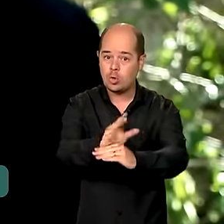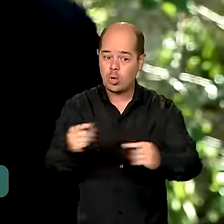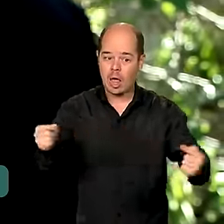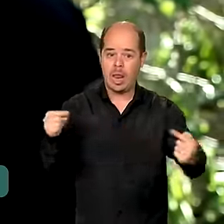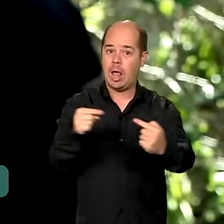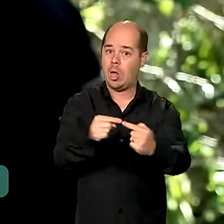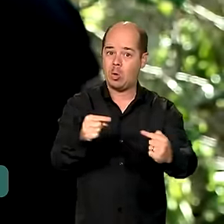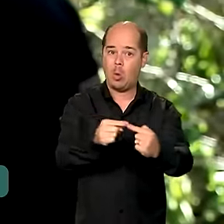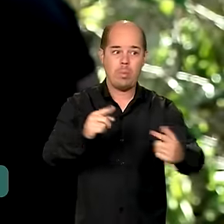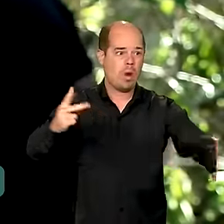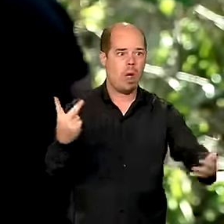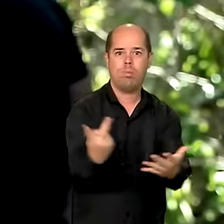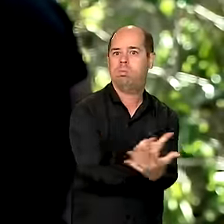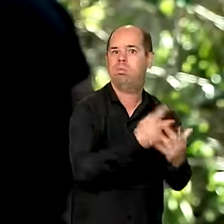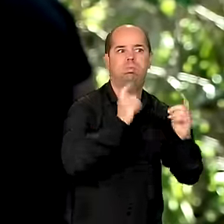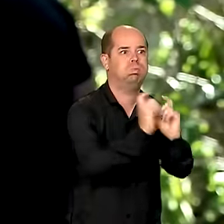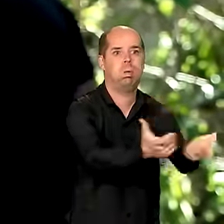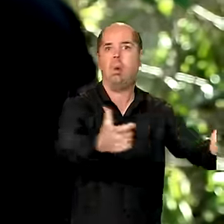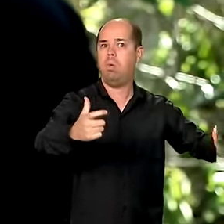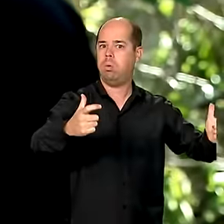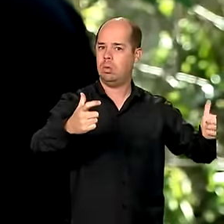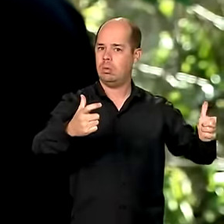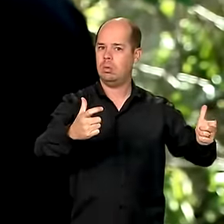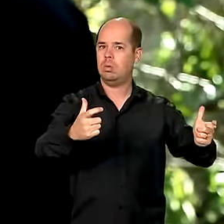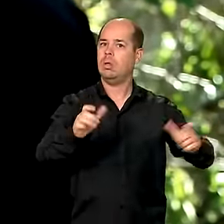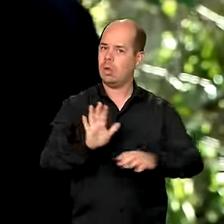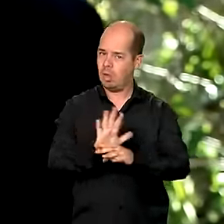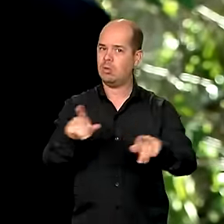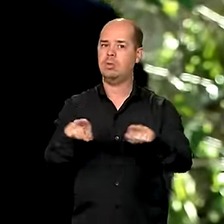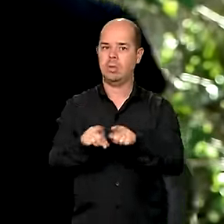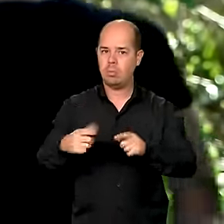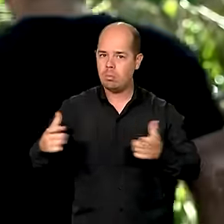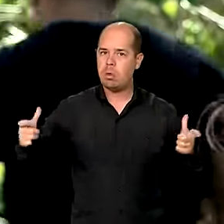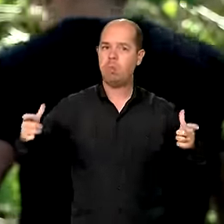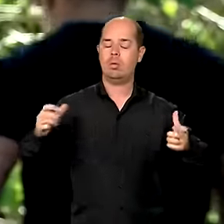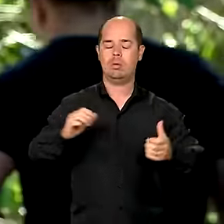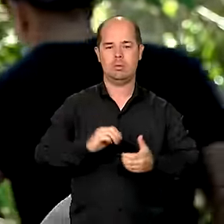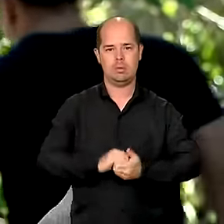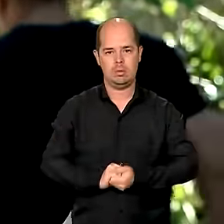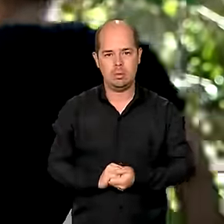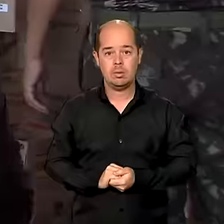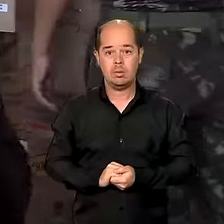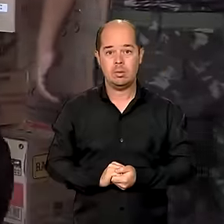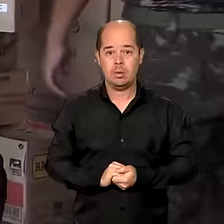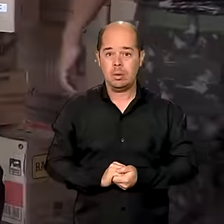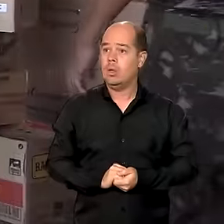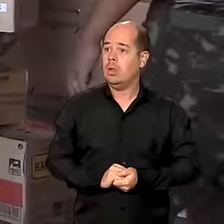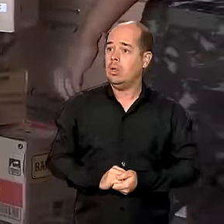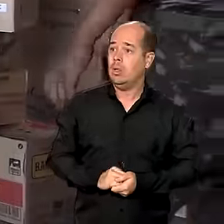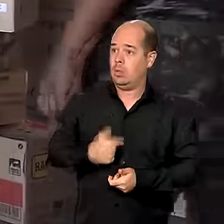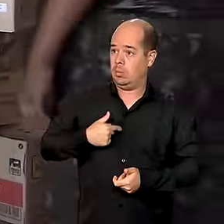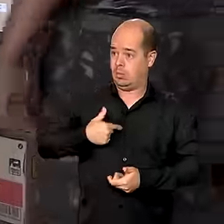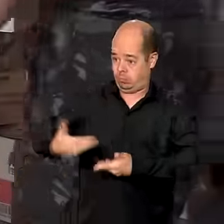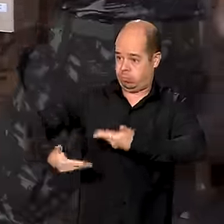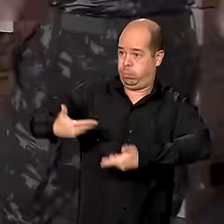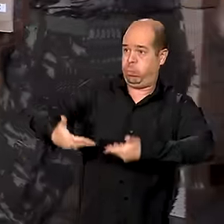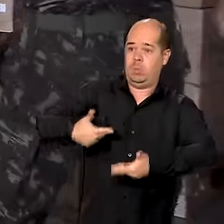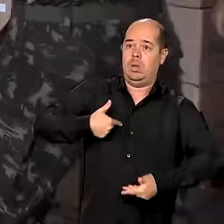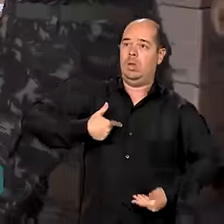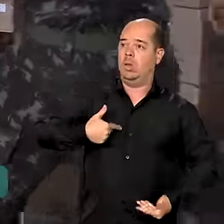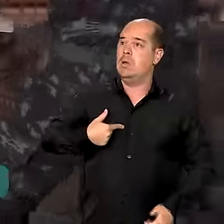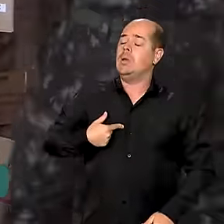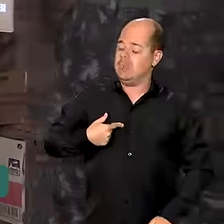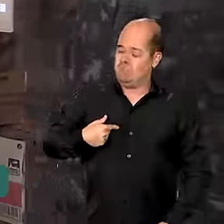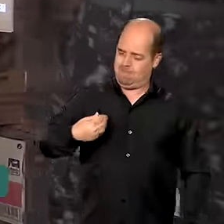acolhimento, O pessoal fica mais tranquilo quando tem alguém olhando e dando o mínimo de... Um dos pontos de coleta é aqui na